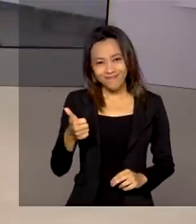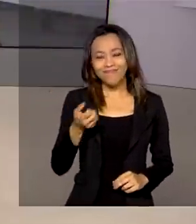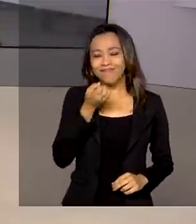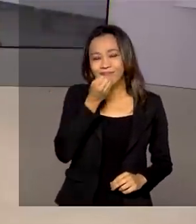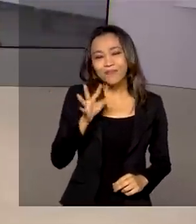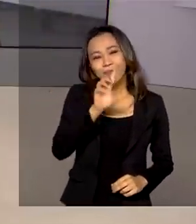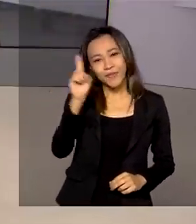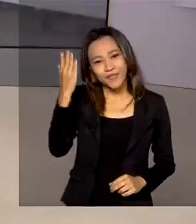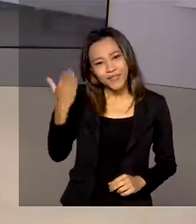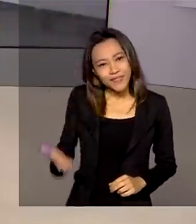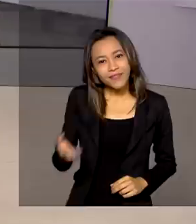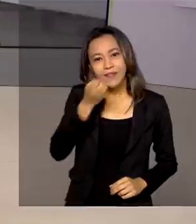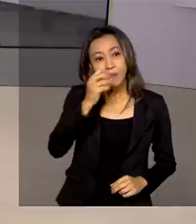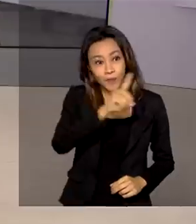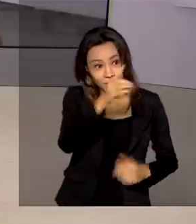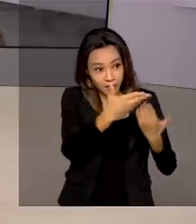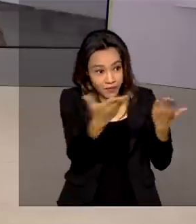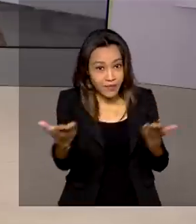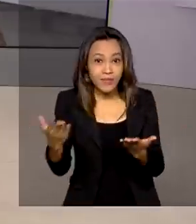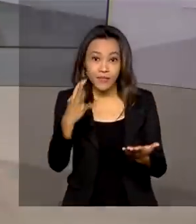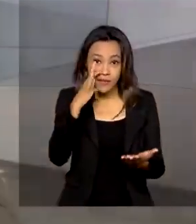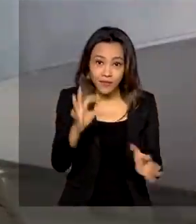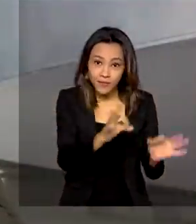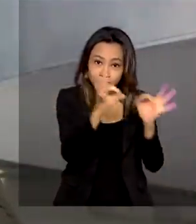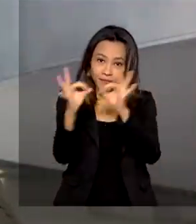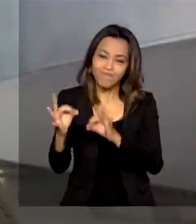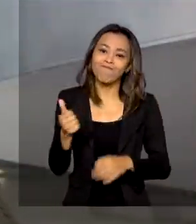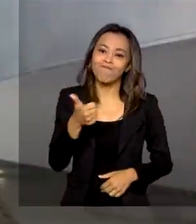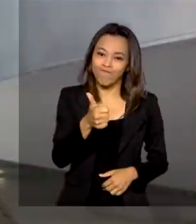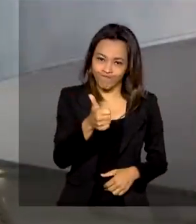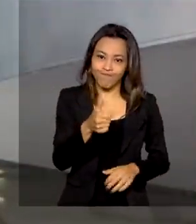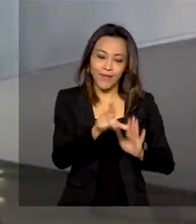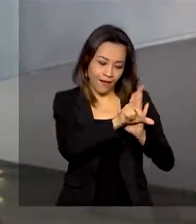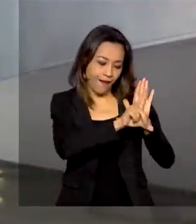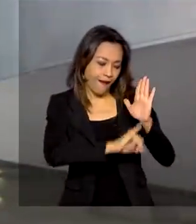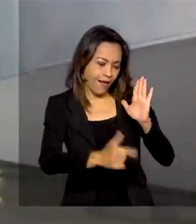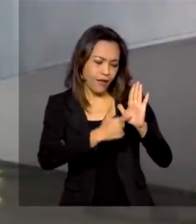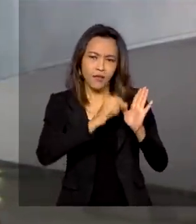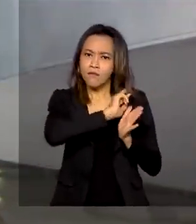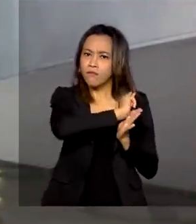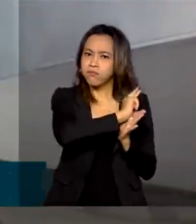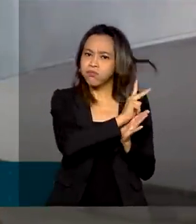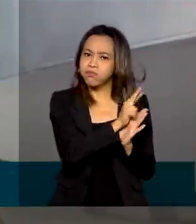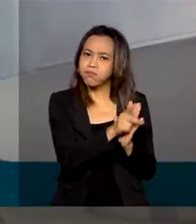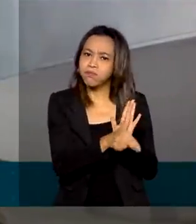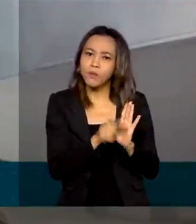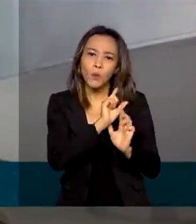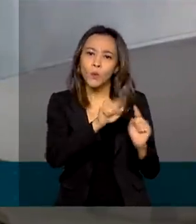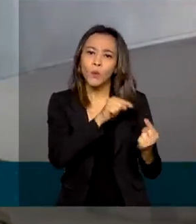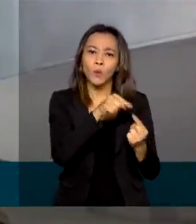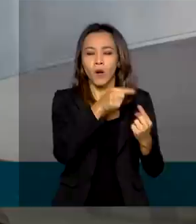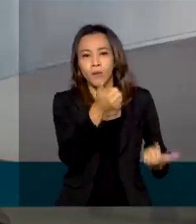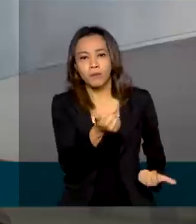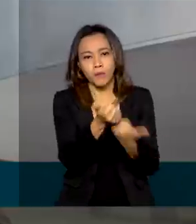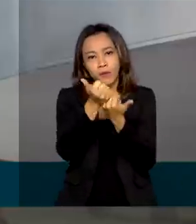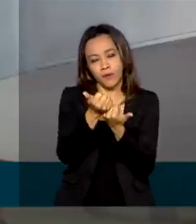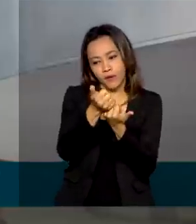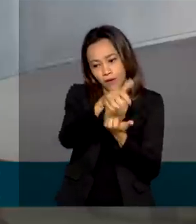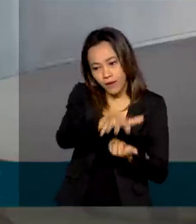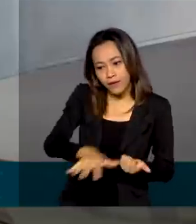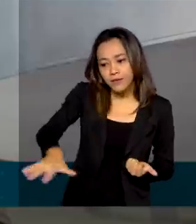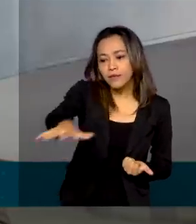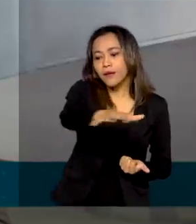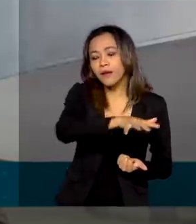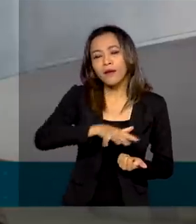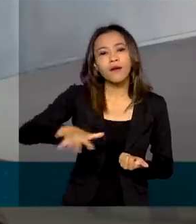você e bom dia pra todos que nos acompanham. É isso mesmo. Essa lei, ela prevê uma série de ações emergenciais para tentar reduzir esse